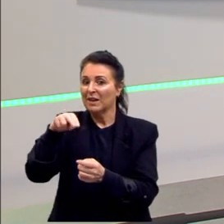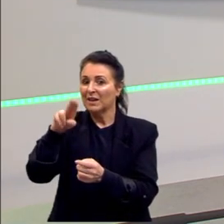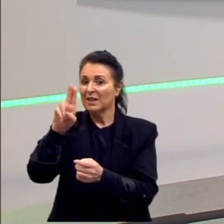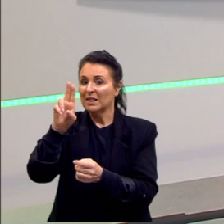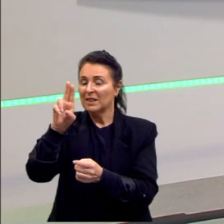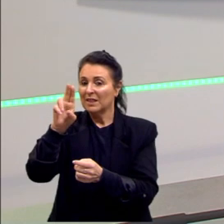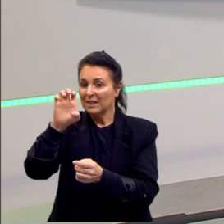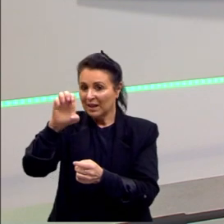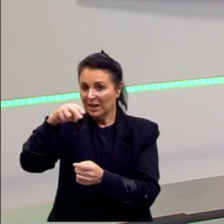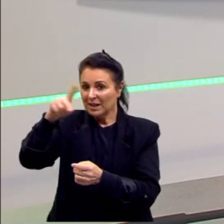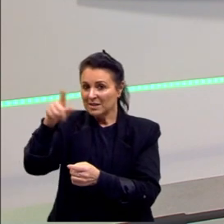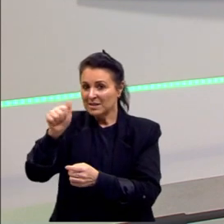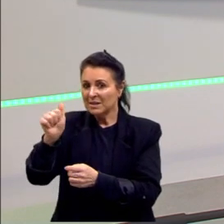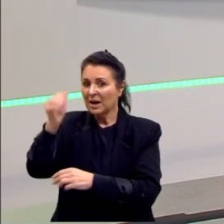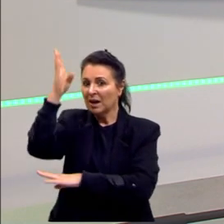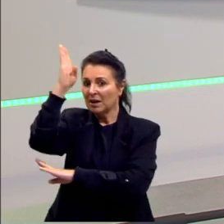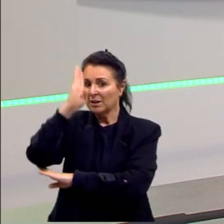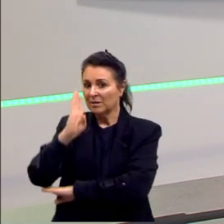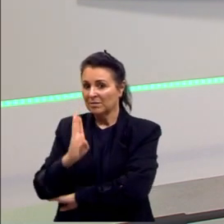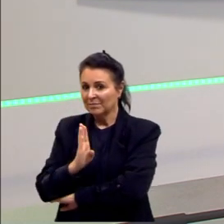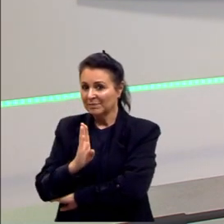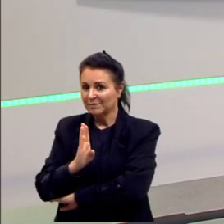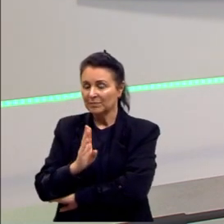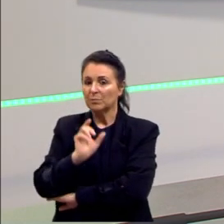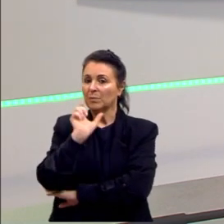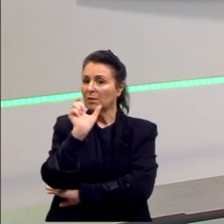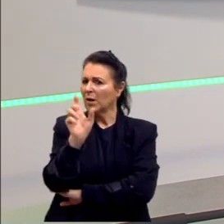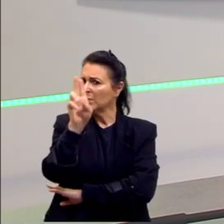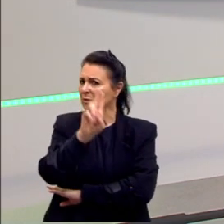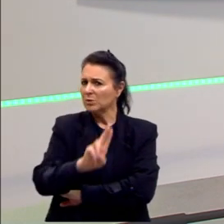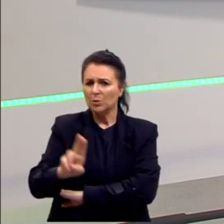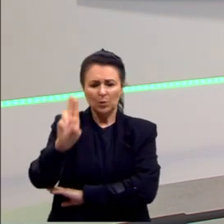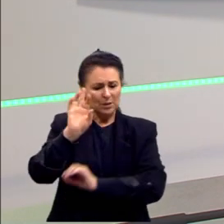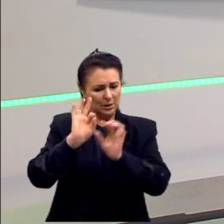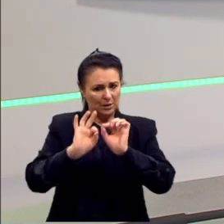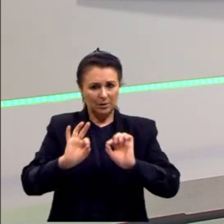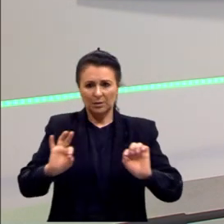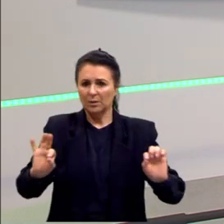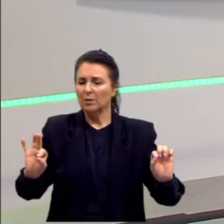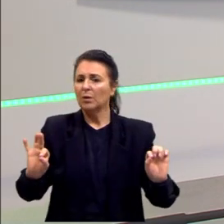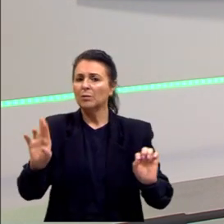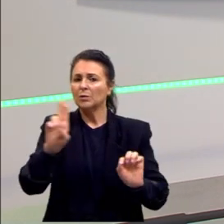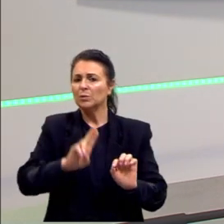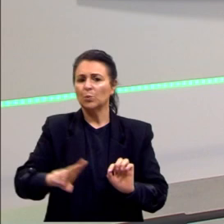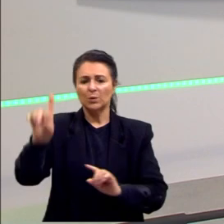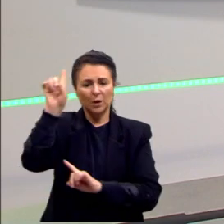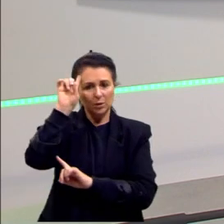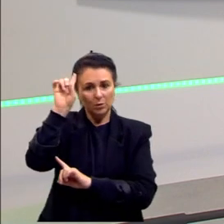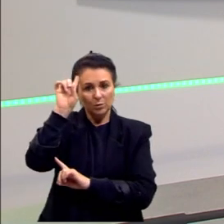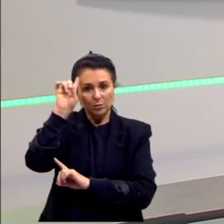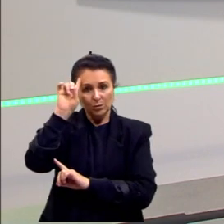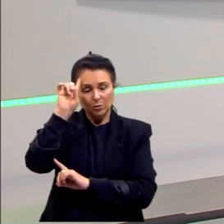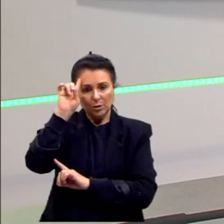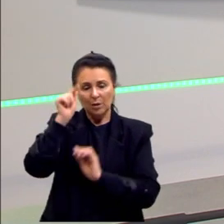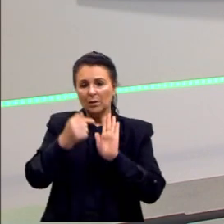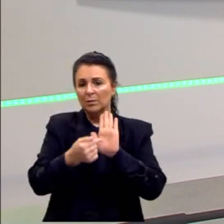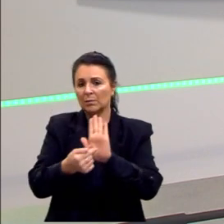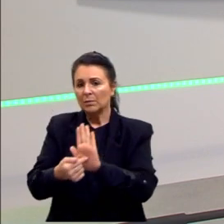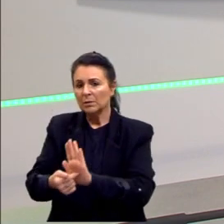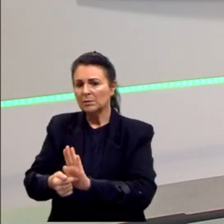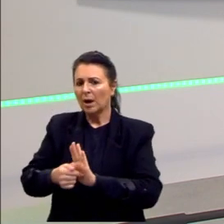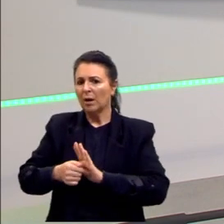aí palavras que são de uso comum. Que a gente usa no nosso dia a dia para se referir a